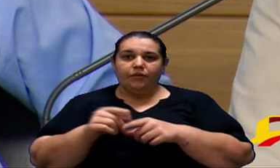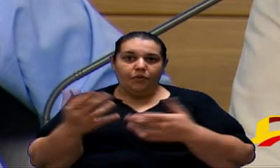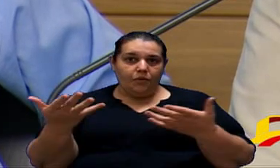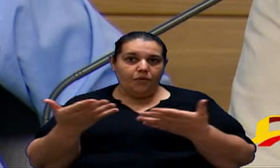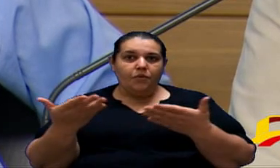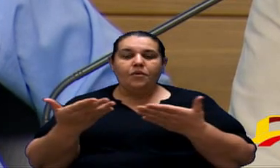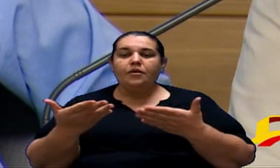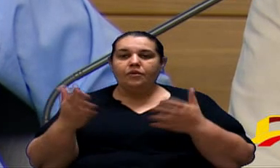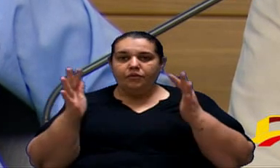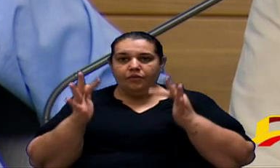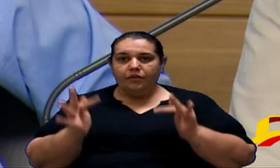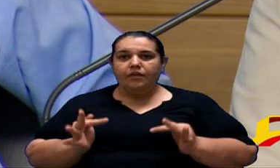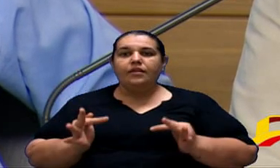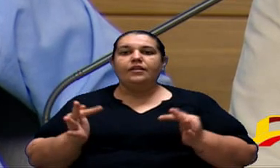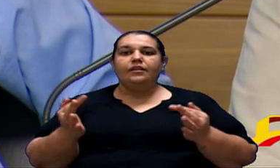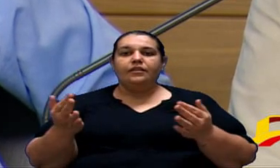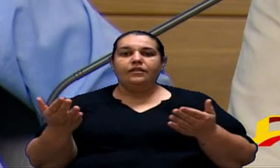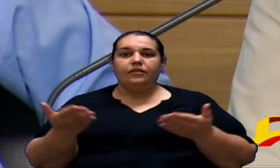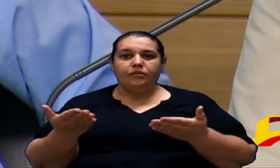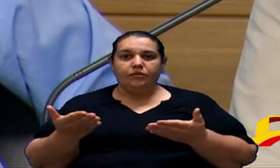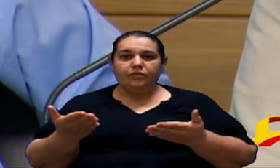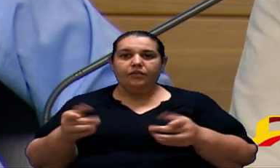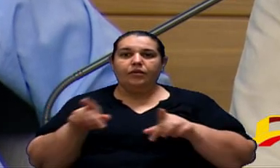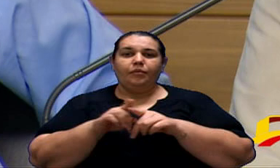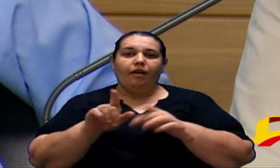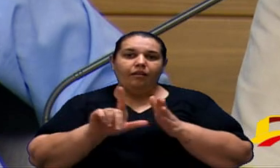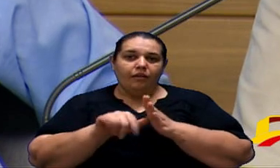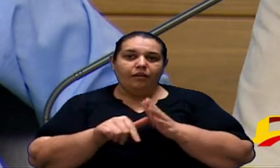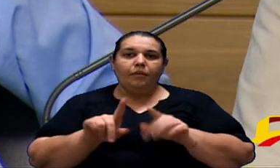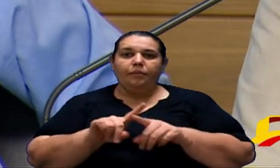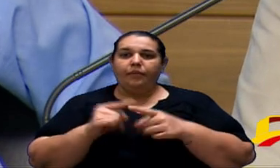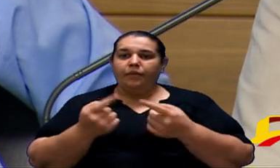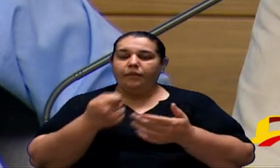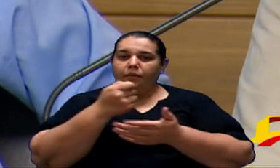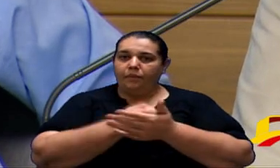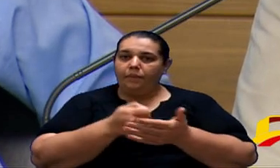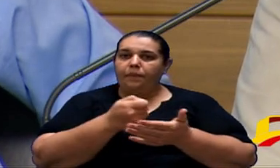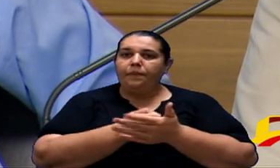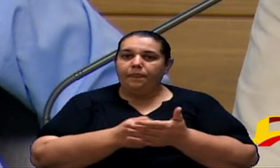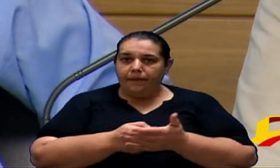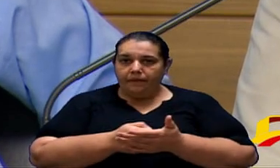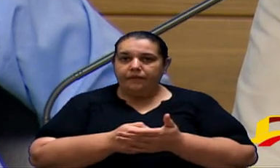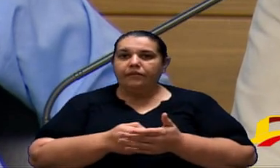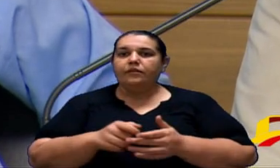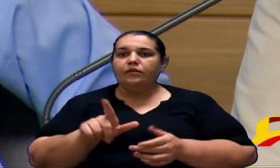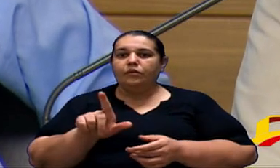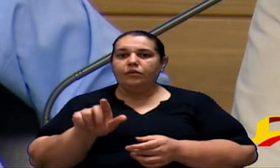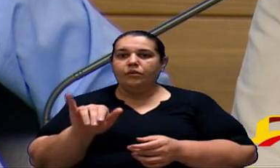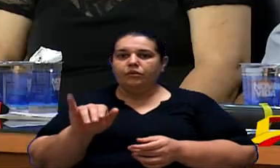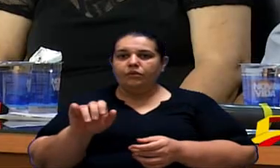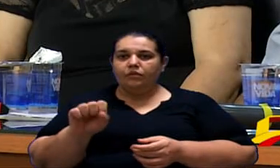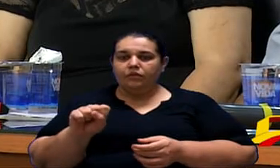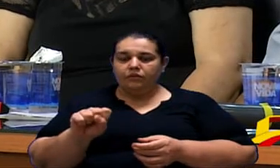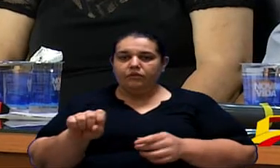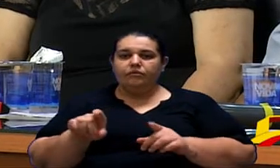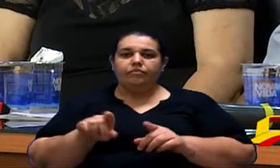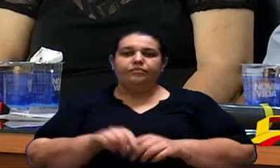aqui até um pouco chegando atrasado mas essa luta Luiz contra a automação